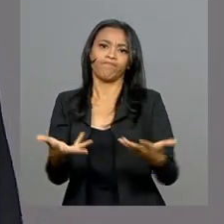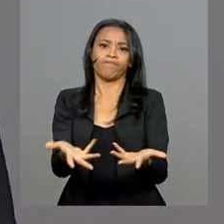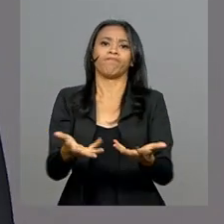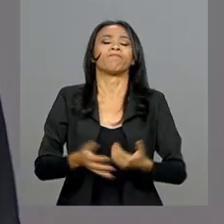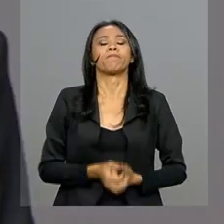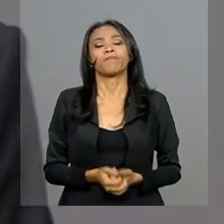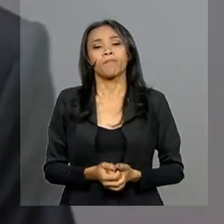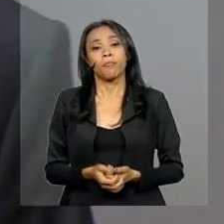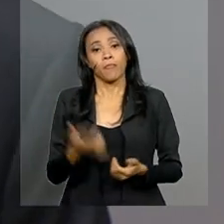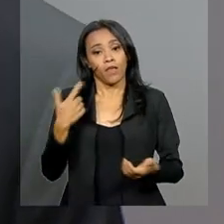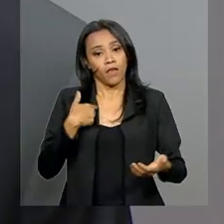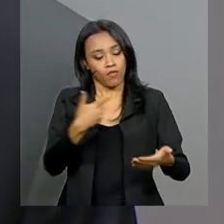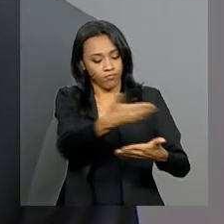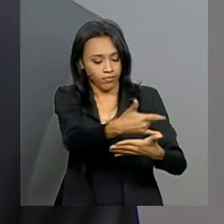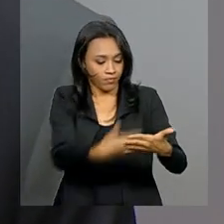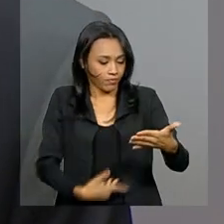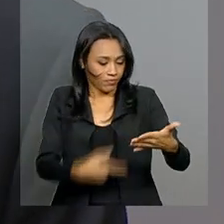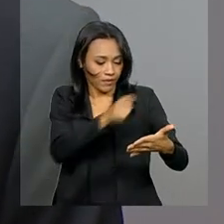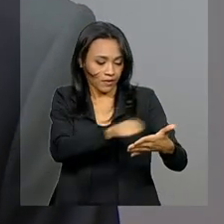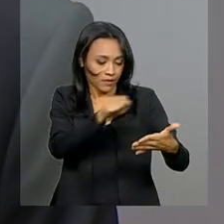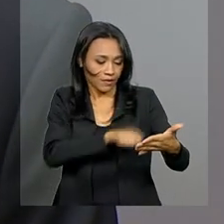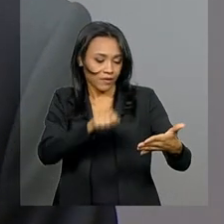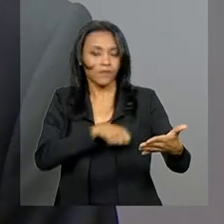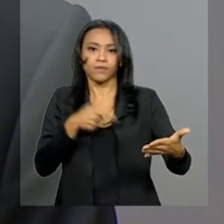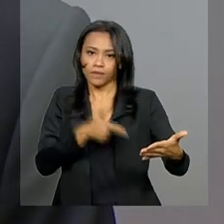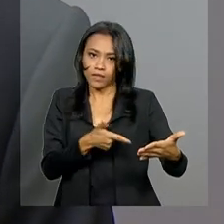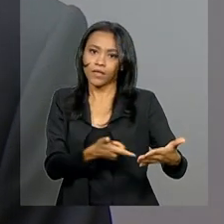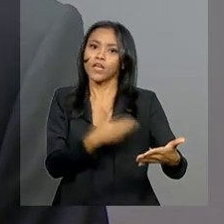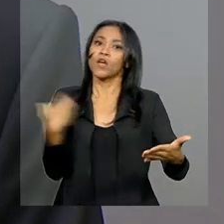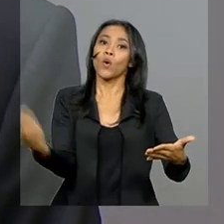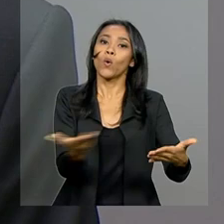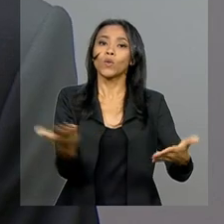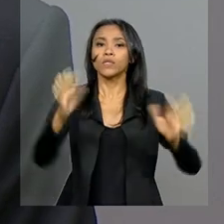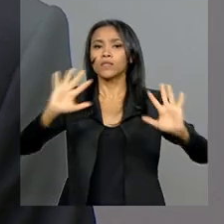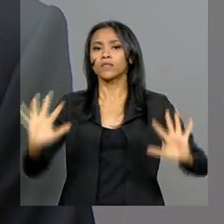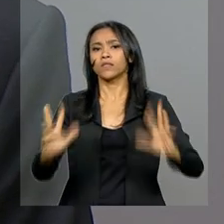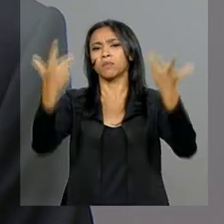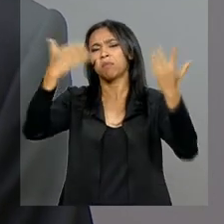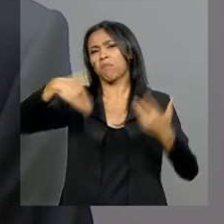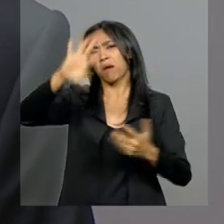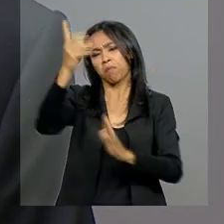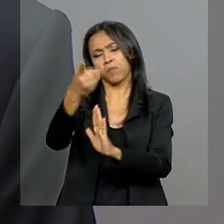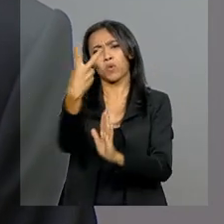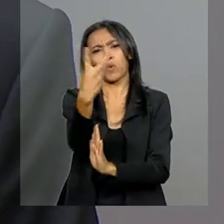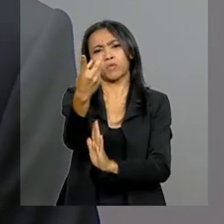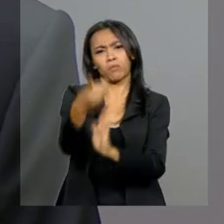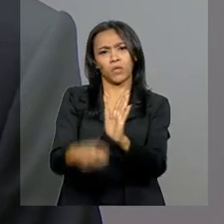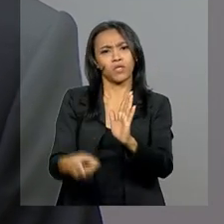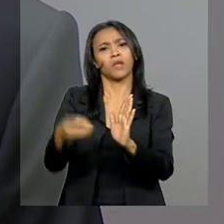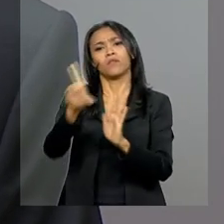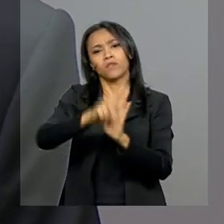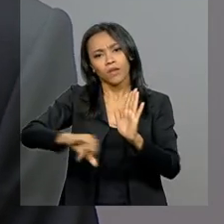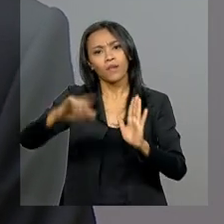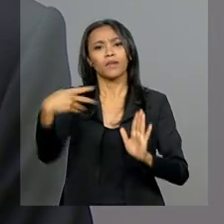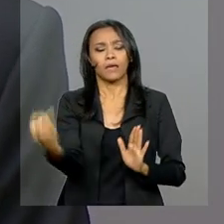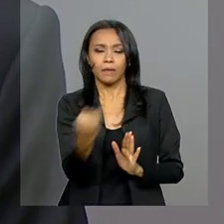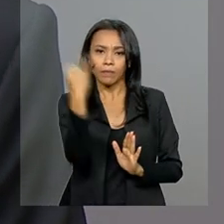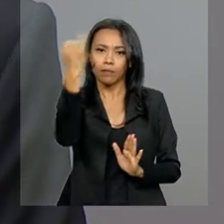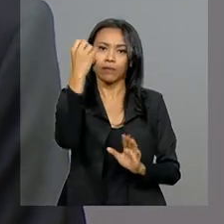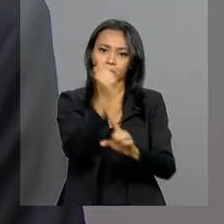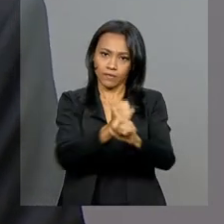Anoto aqui que hoje celebramos mais do que a sanção de dois projetos de lei da maior importância para a sociedade